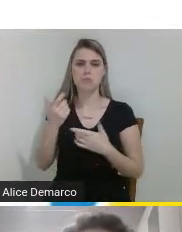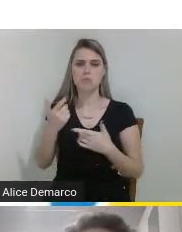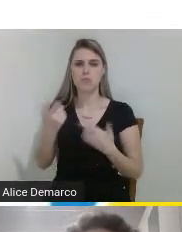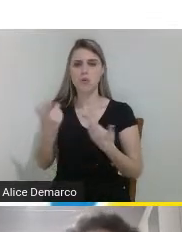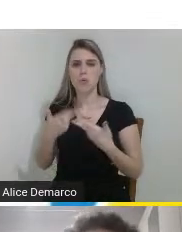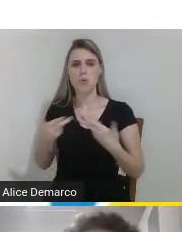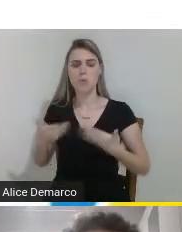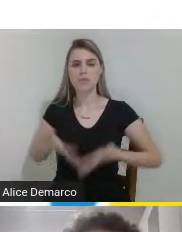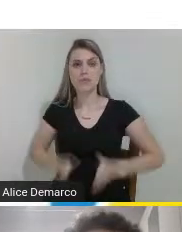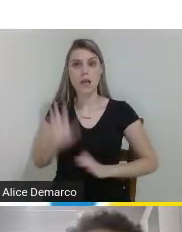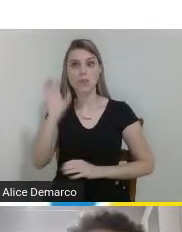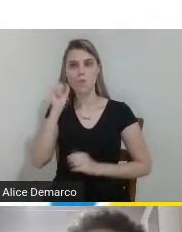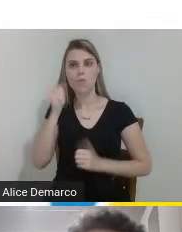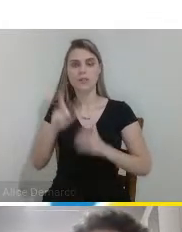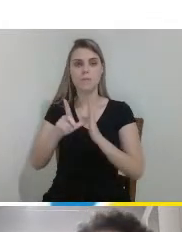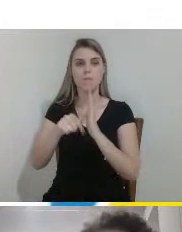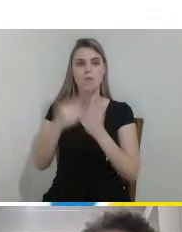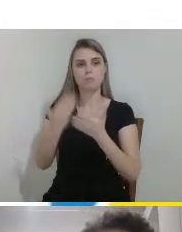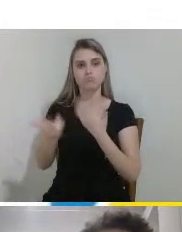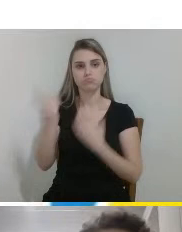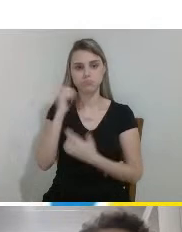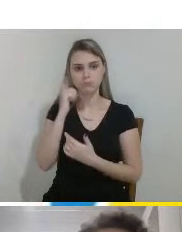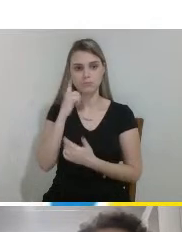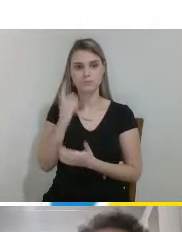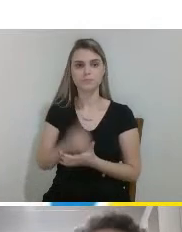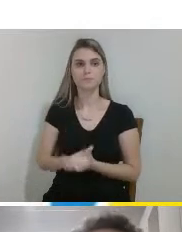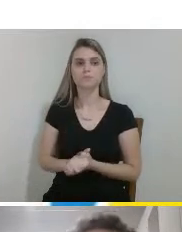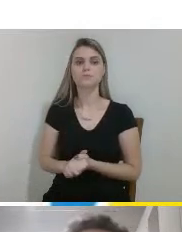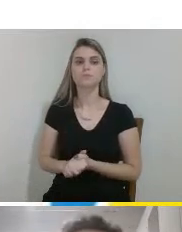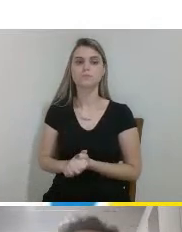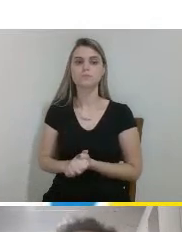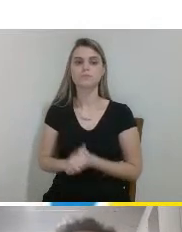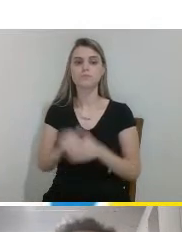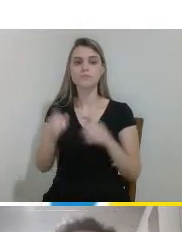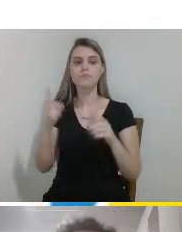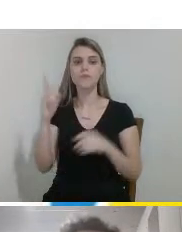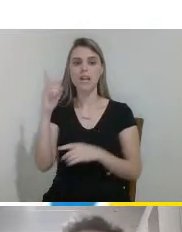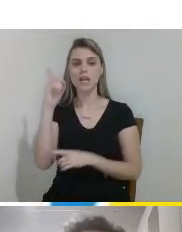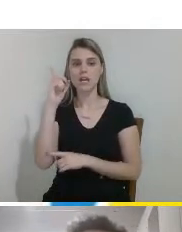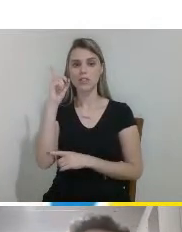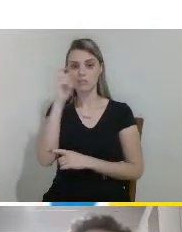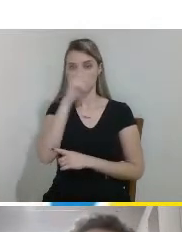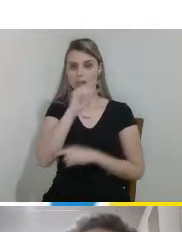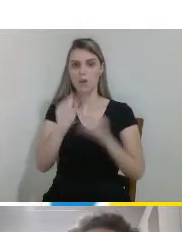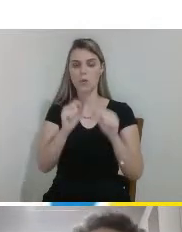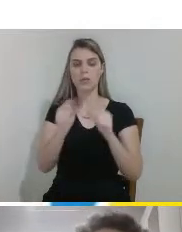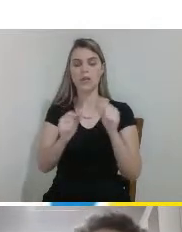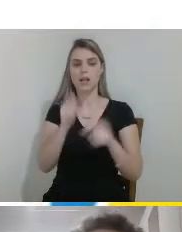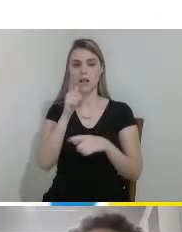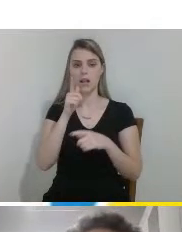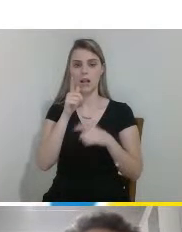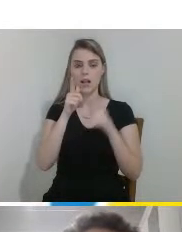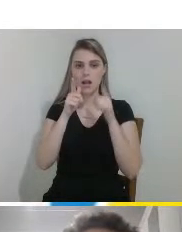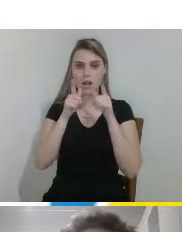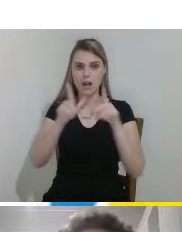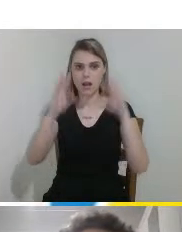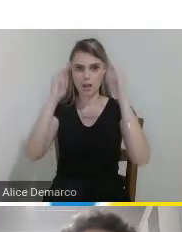resultam em dificuldades na aquisição da linguagem e essas dificuldades geram problemas na comunicação